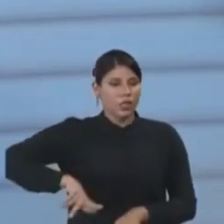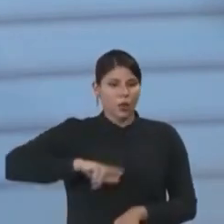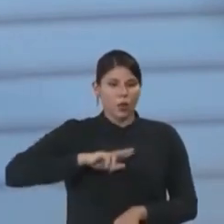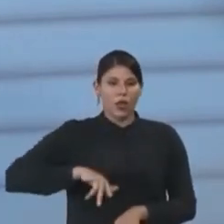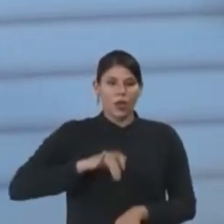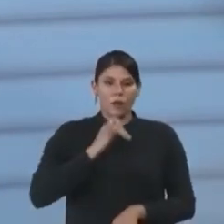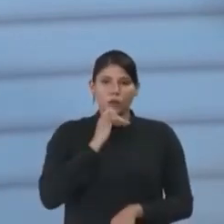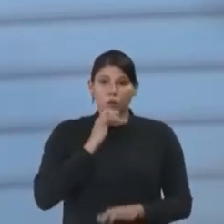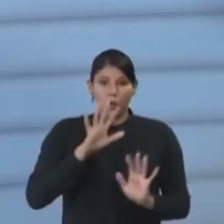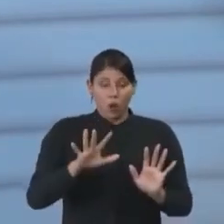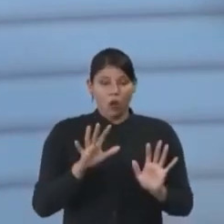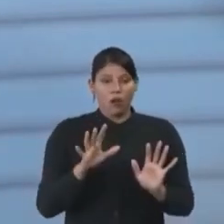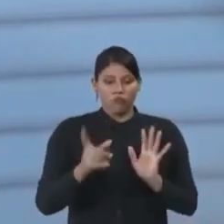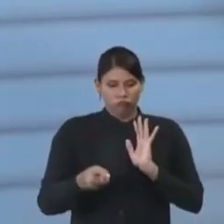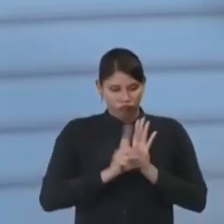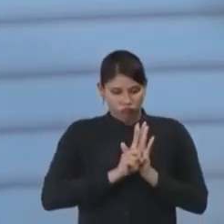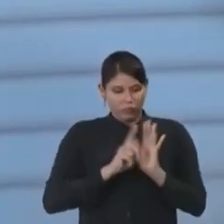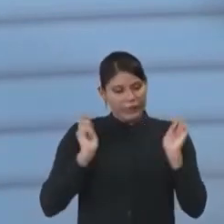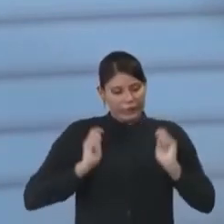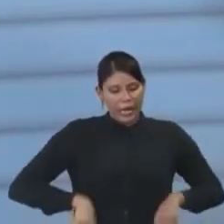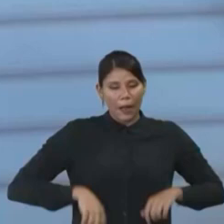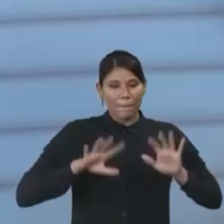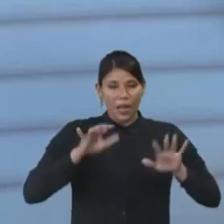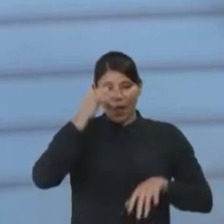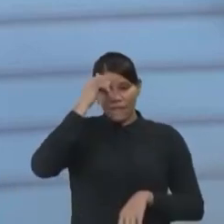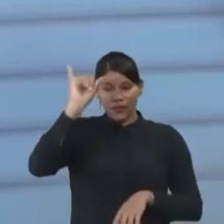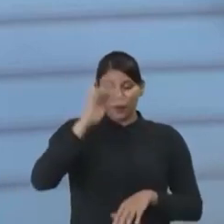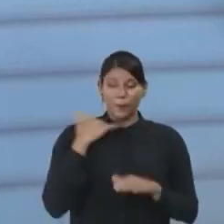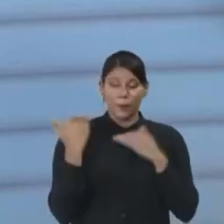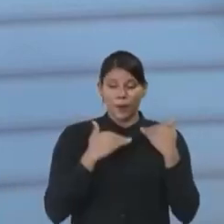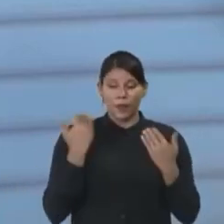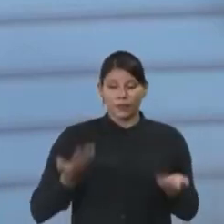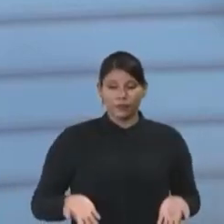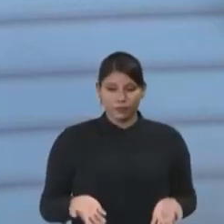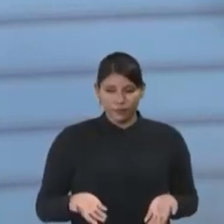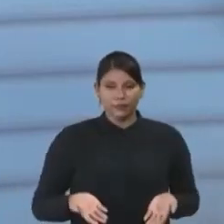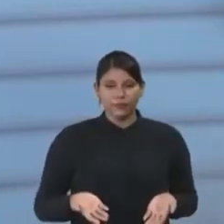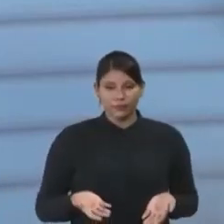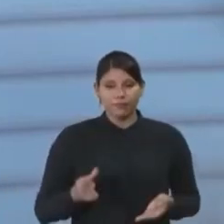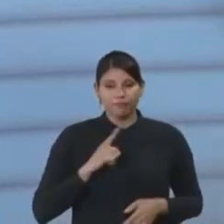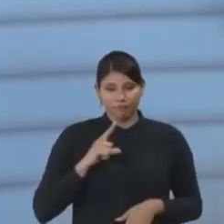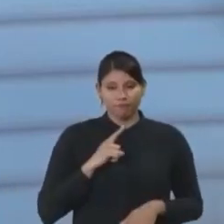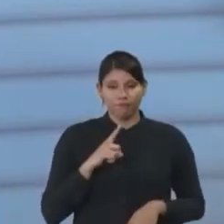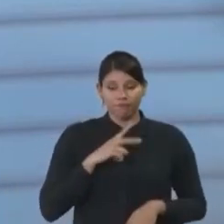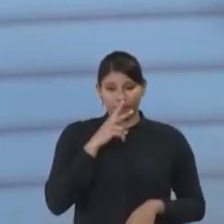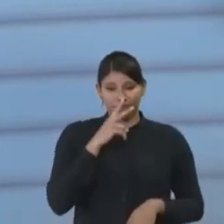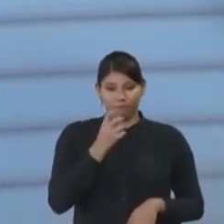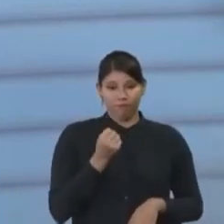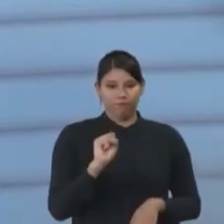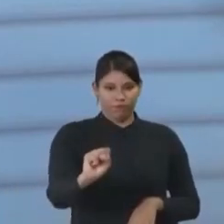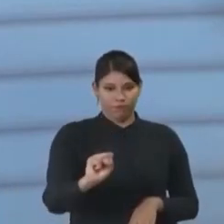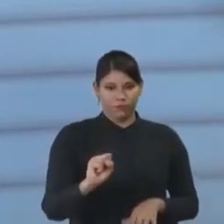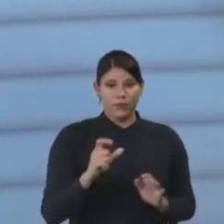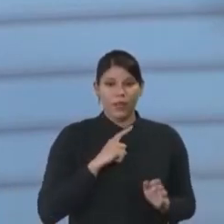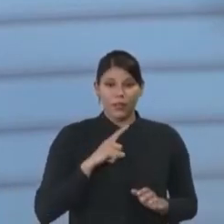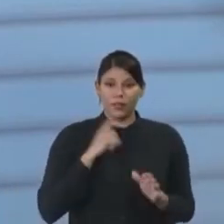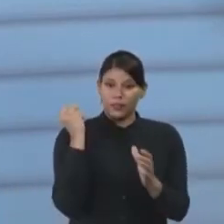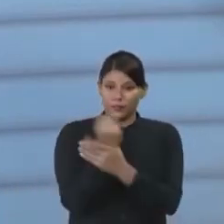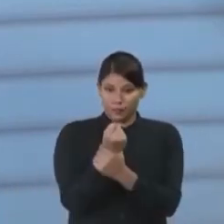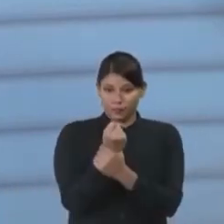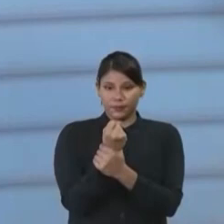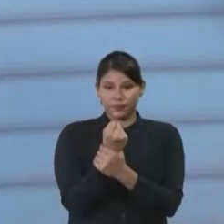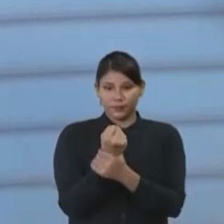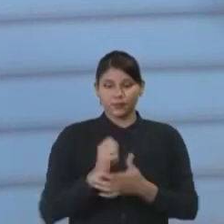contrair o vírus, mas ela evita a letalidade no percentual elevado, né? Então, traz segurança